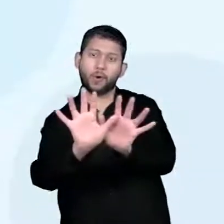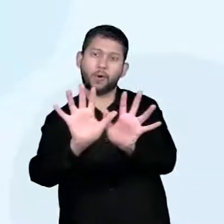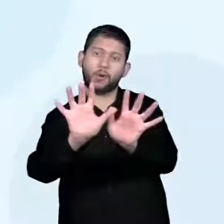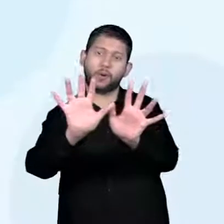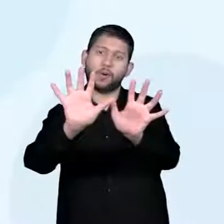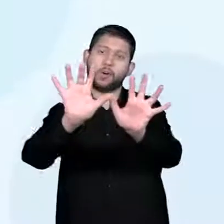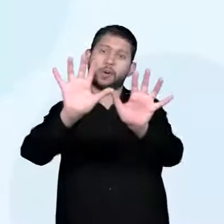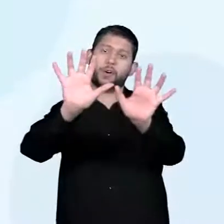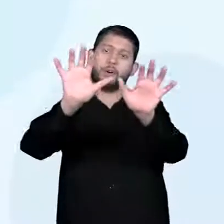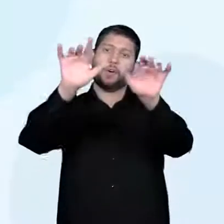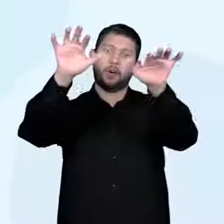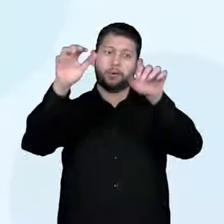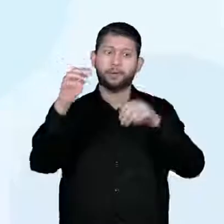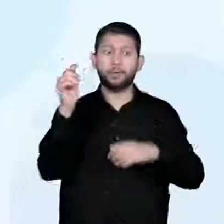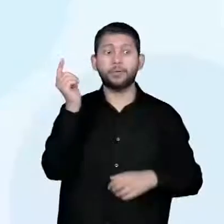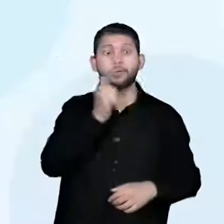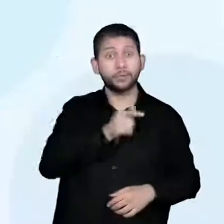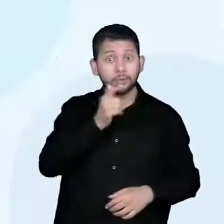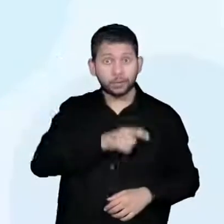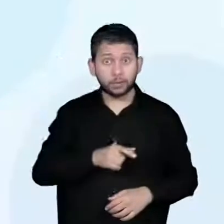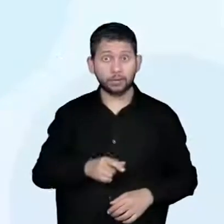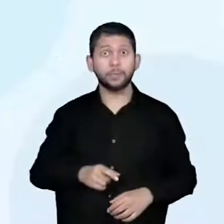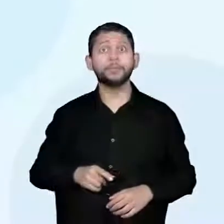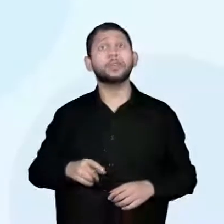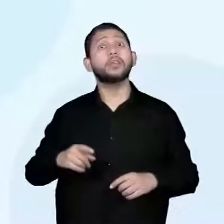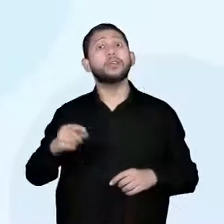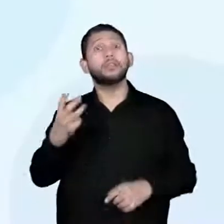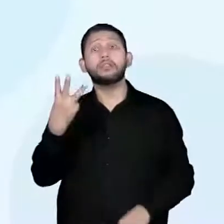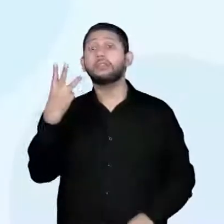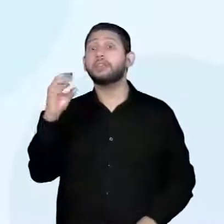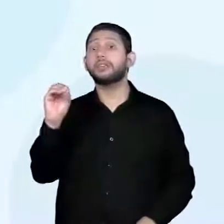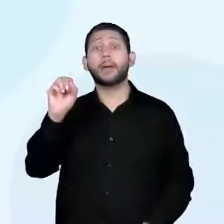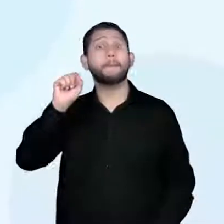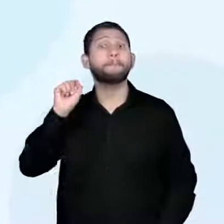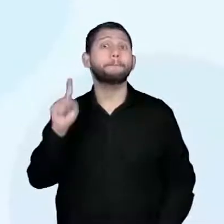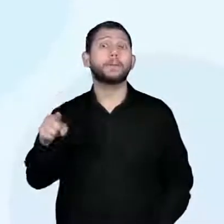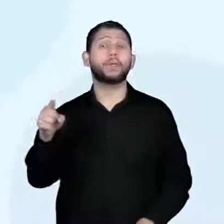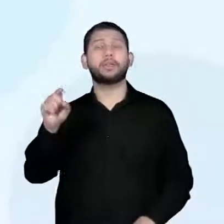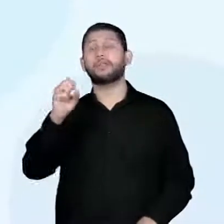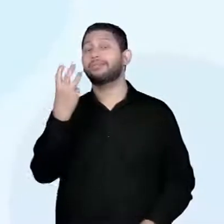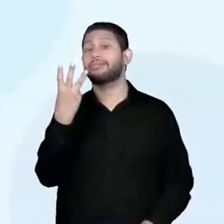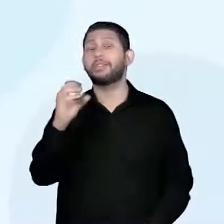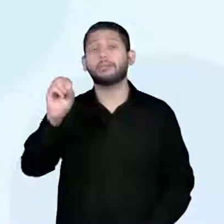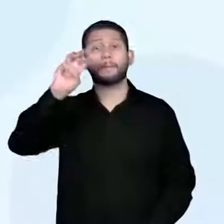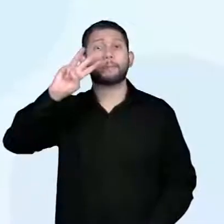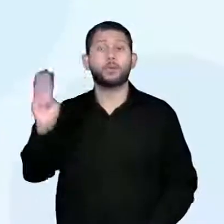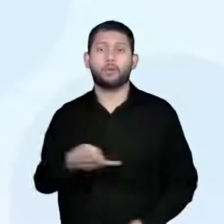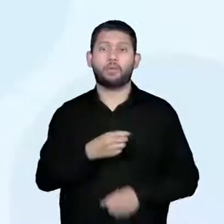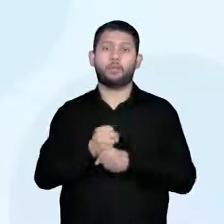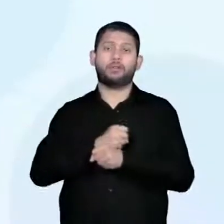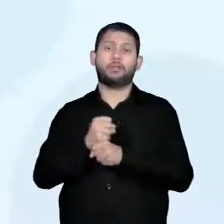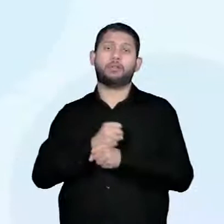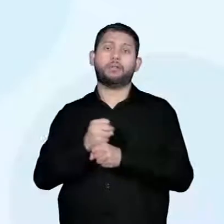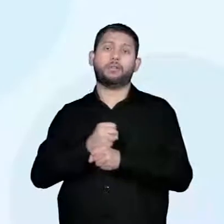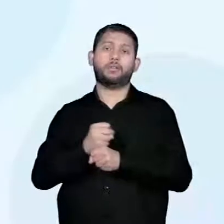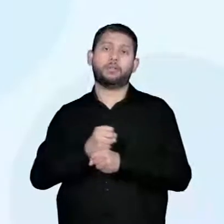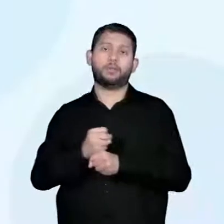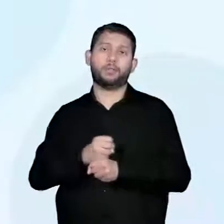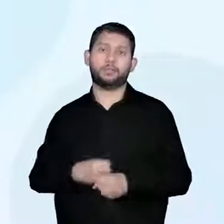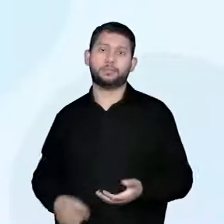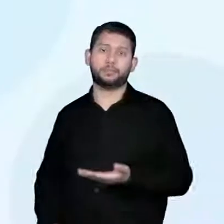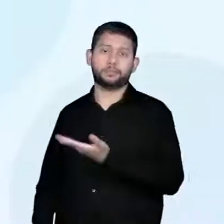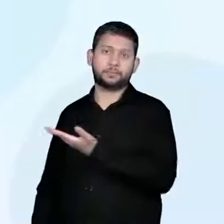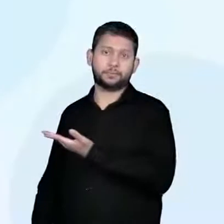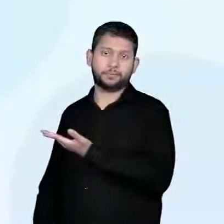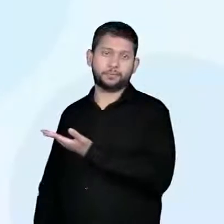Ele segue essa trajetória por 30 milhões de anos. Então, a gente percebe aqui a presença